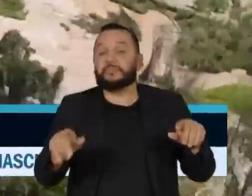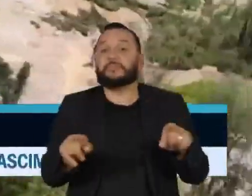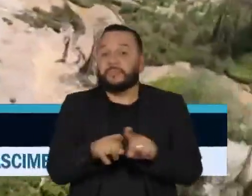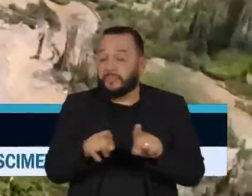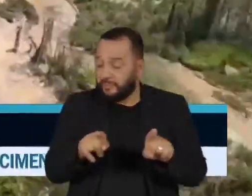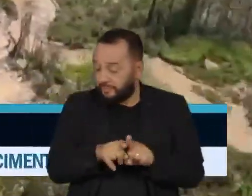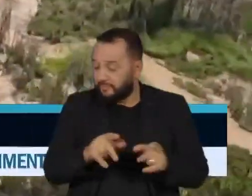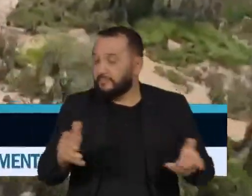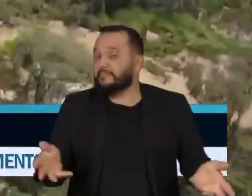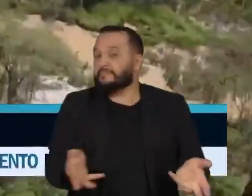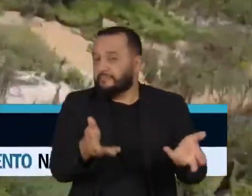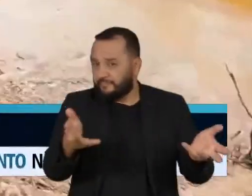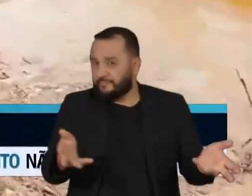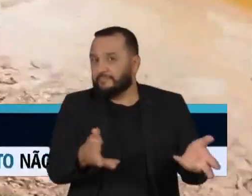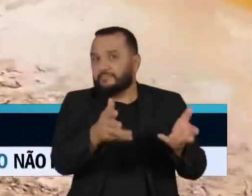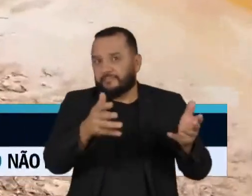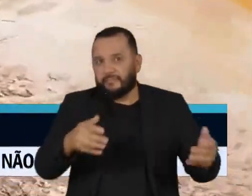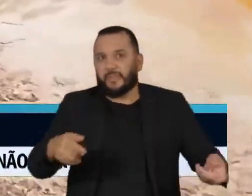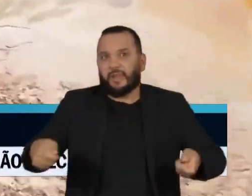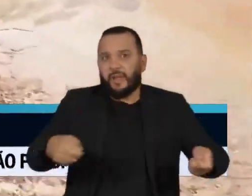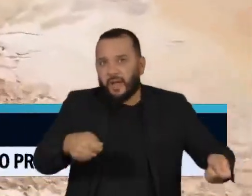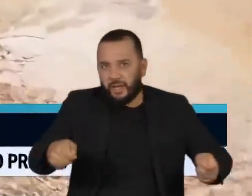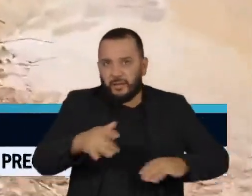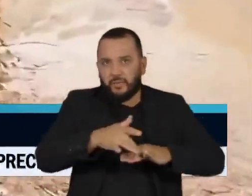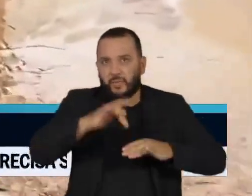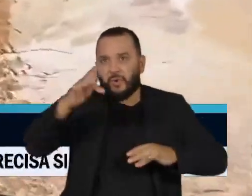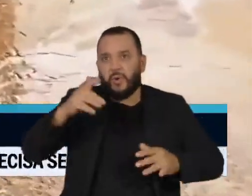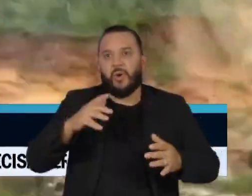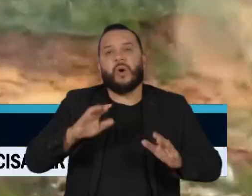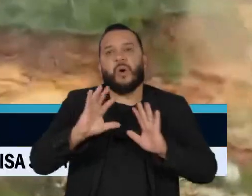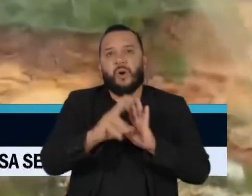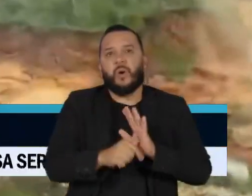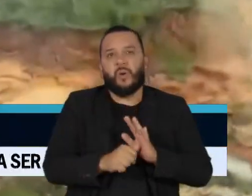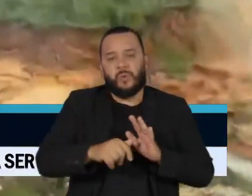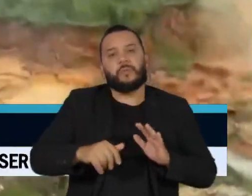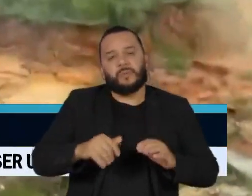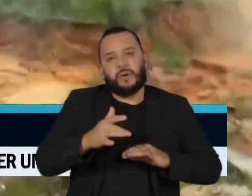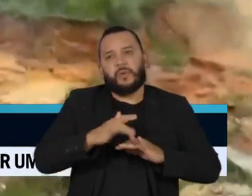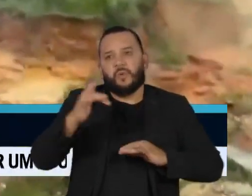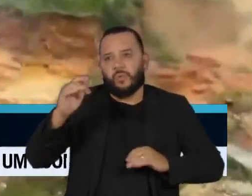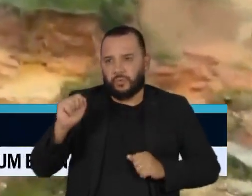impulsionar a invasão garimpeira, terras indígenas adentro, não apenas na TI Yanomami. Tchau.